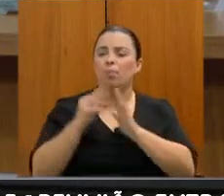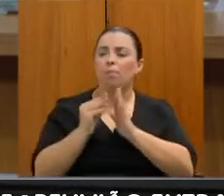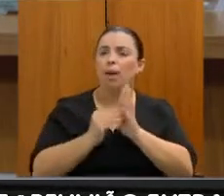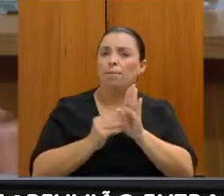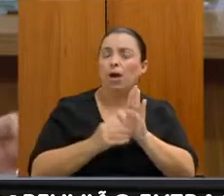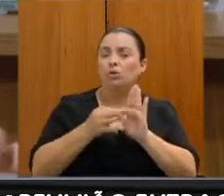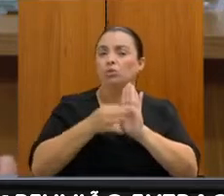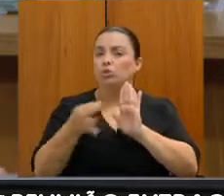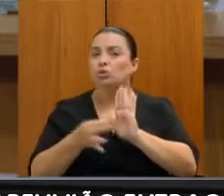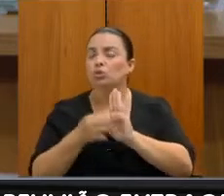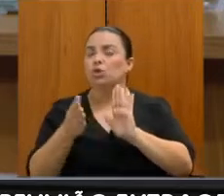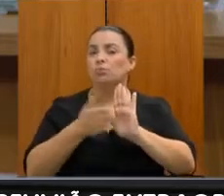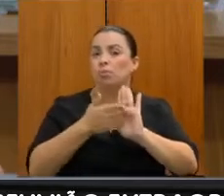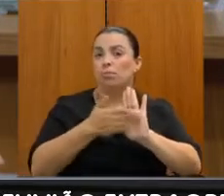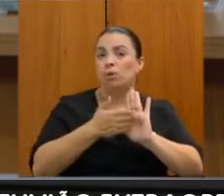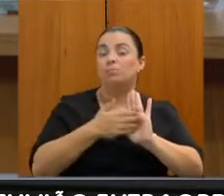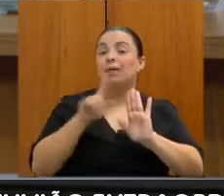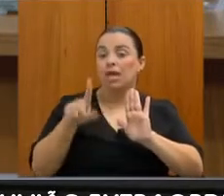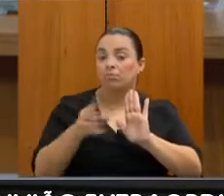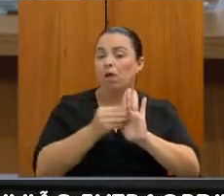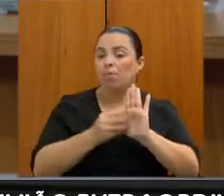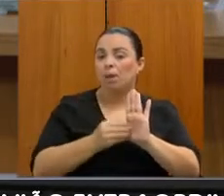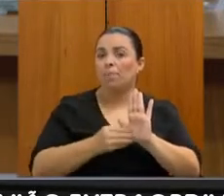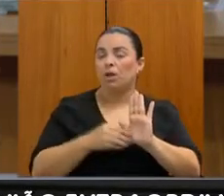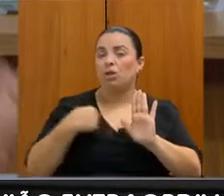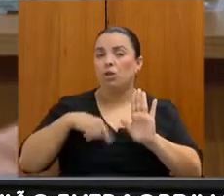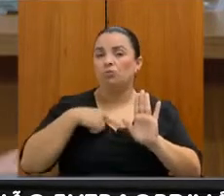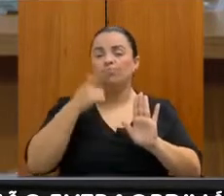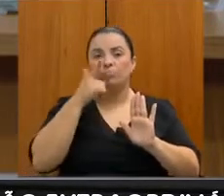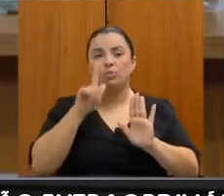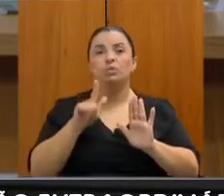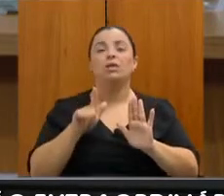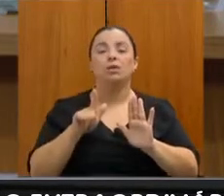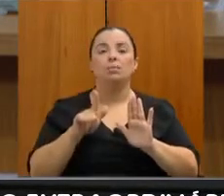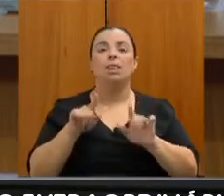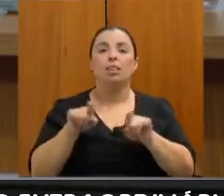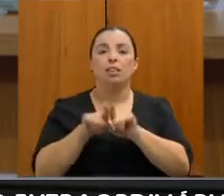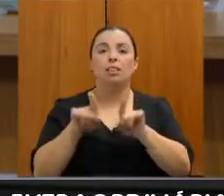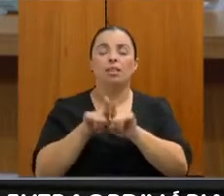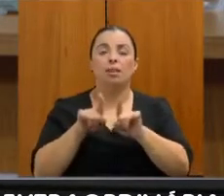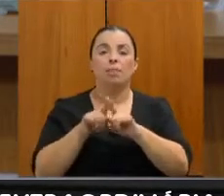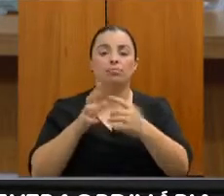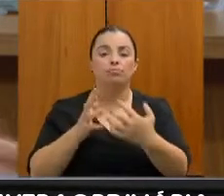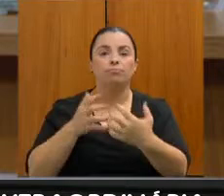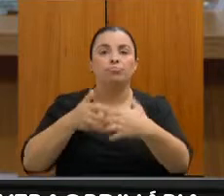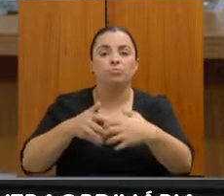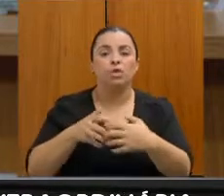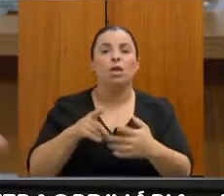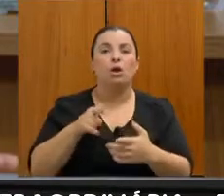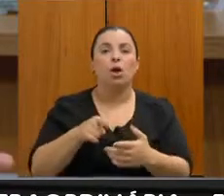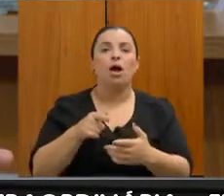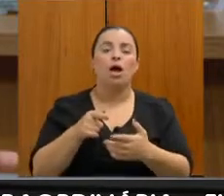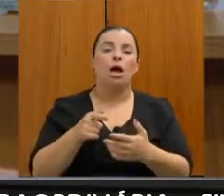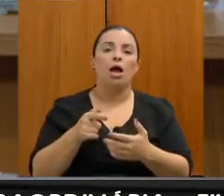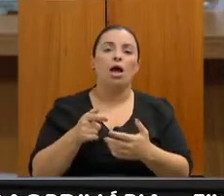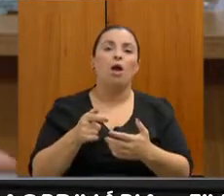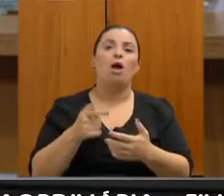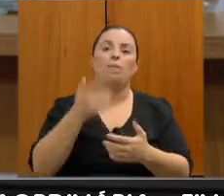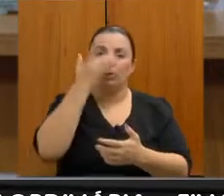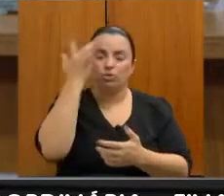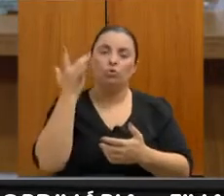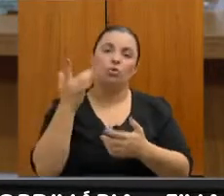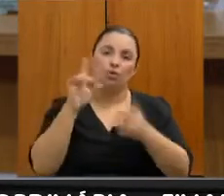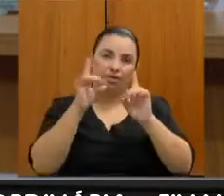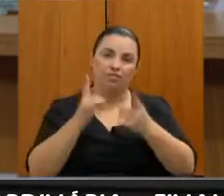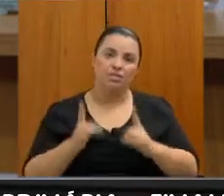para que, a partir dessa construção, a gente consiga atingir também o público da pessoa com deficiência. A gente já tem ações dentro do mercado de